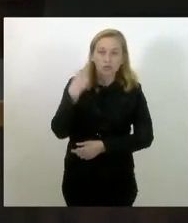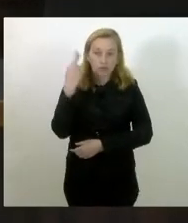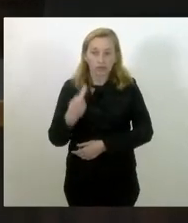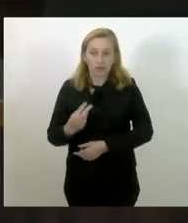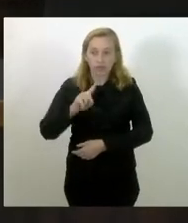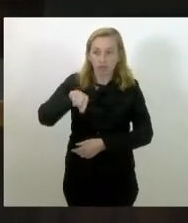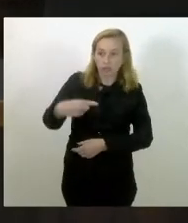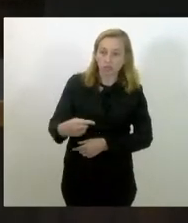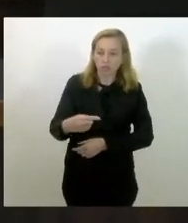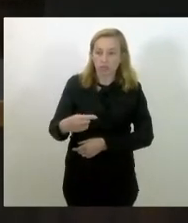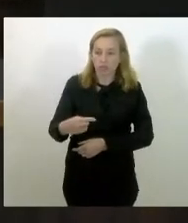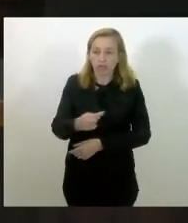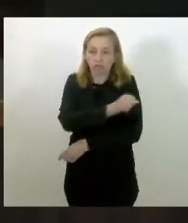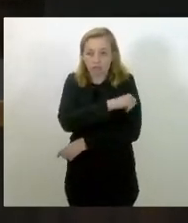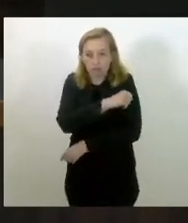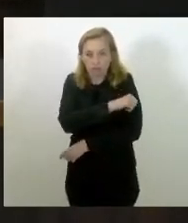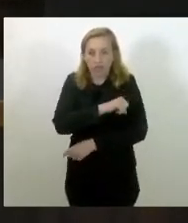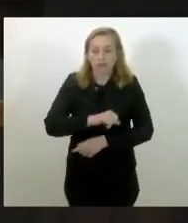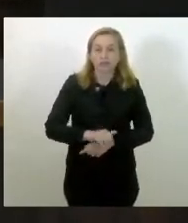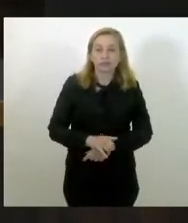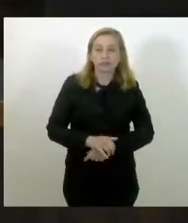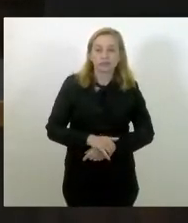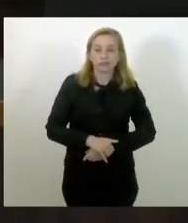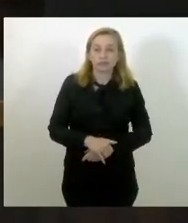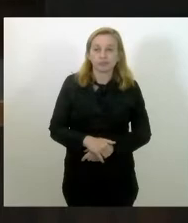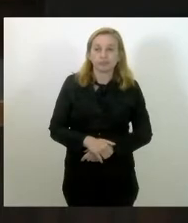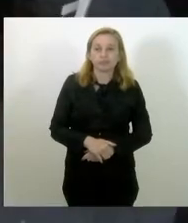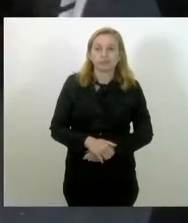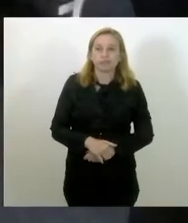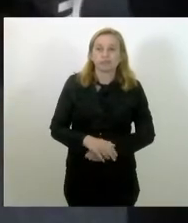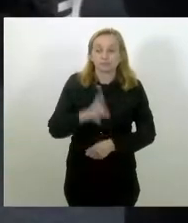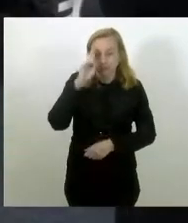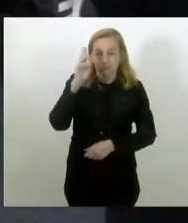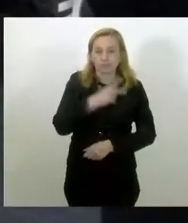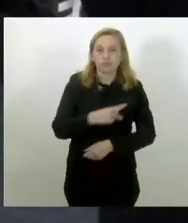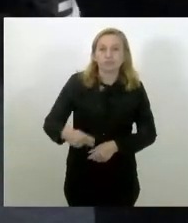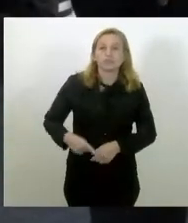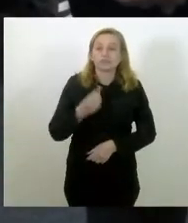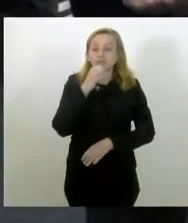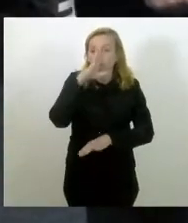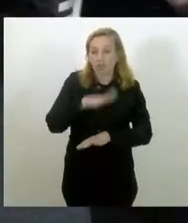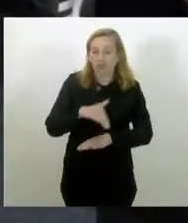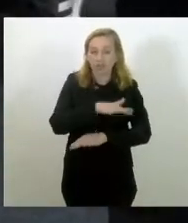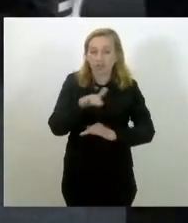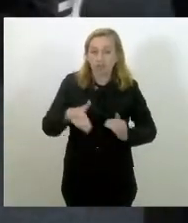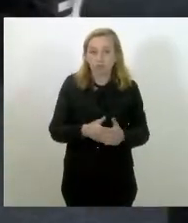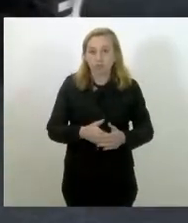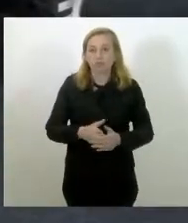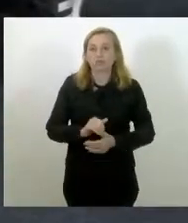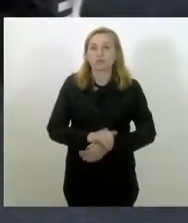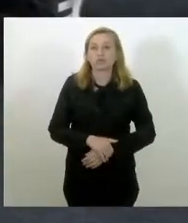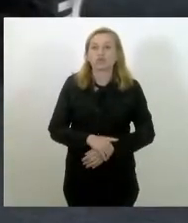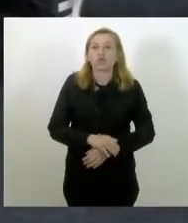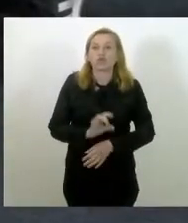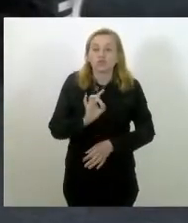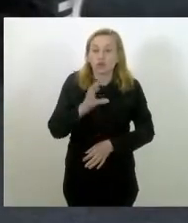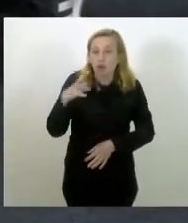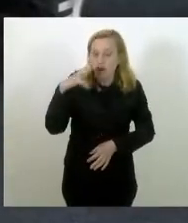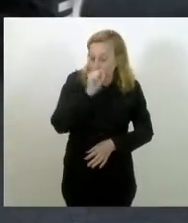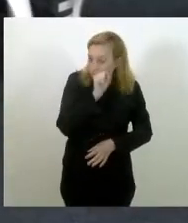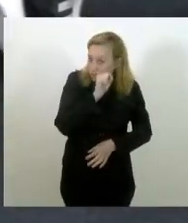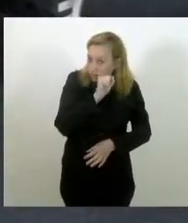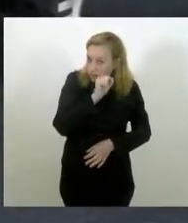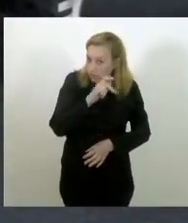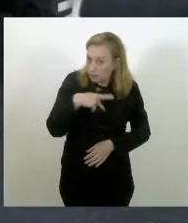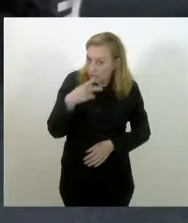e deputada enfermeira. Presidente, boa tarde a todas e todos. Apenas rapidamente